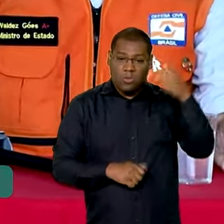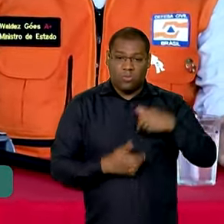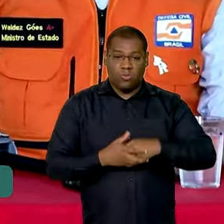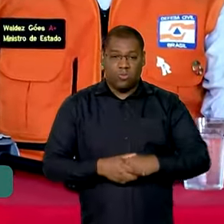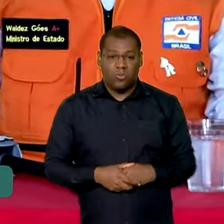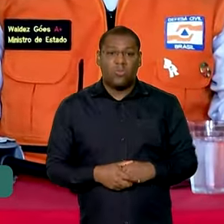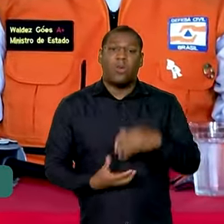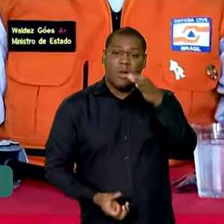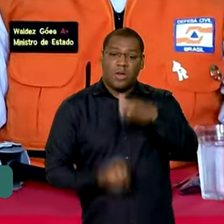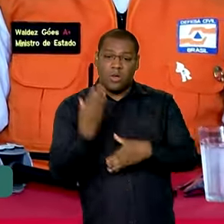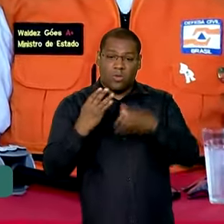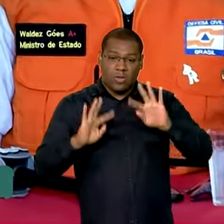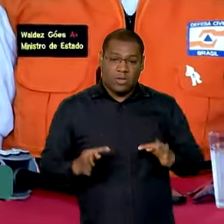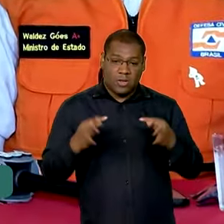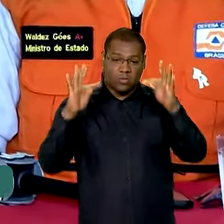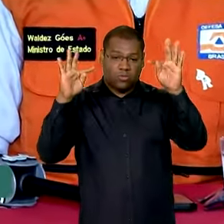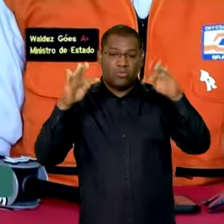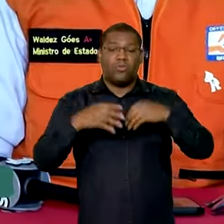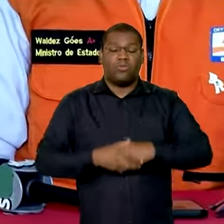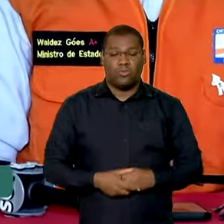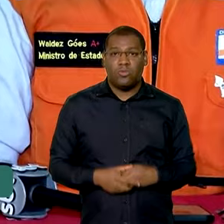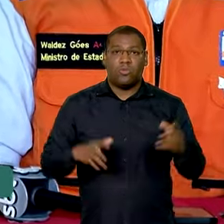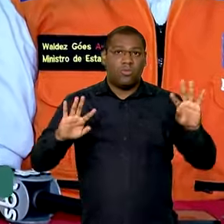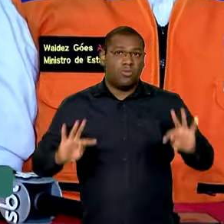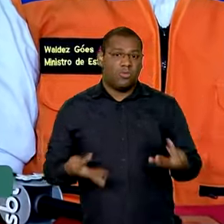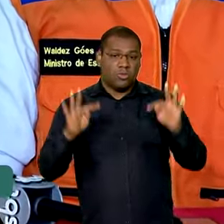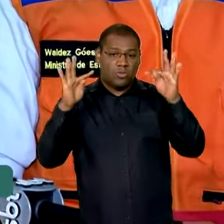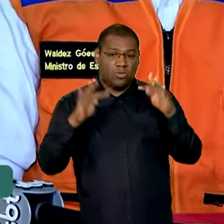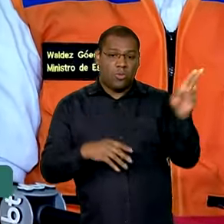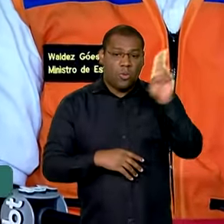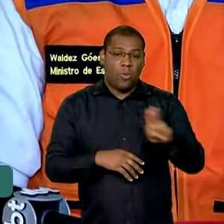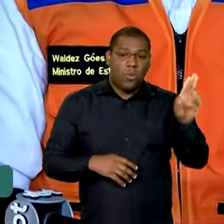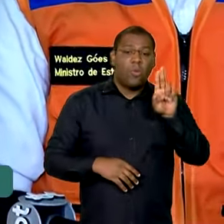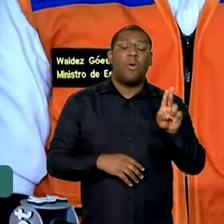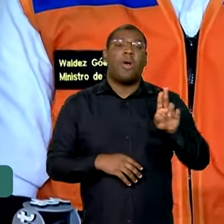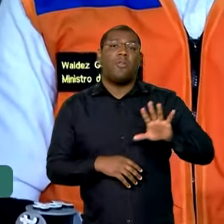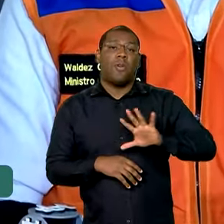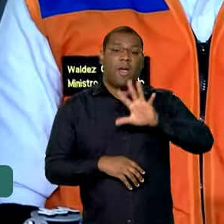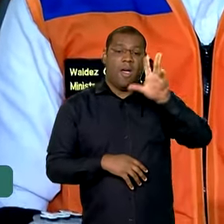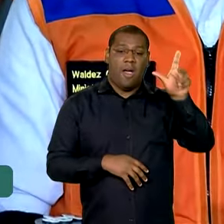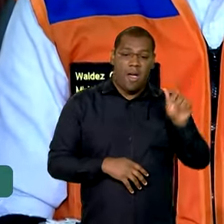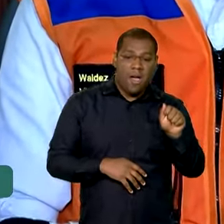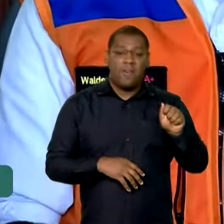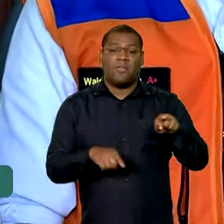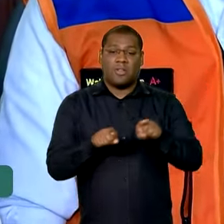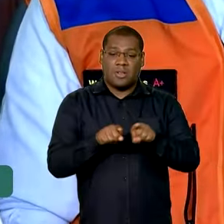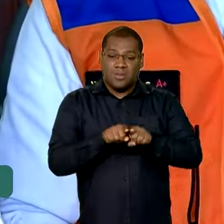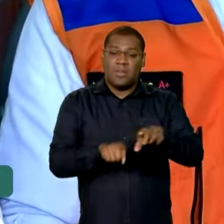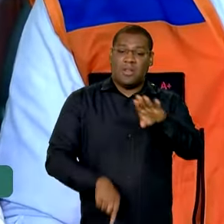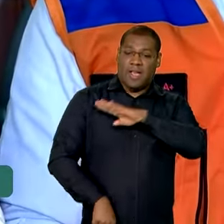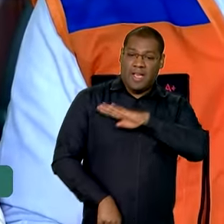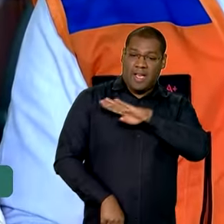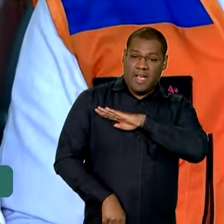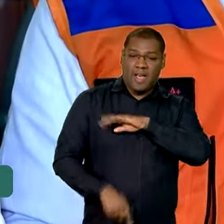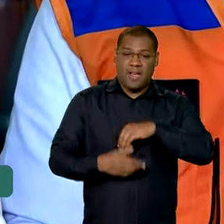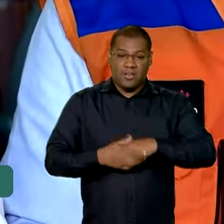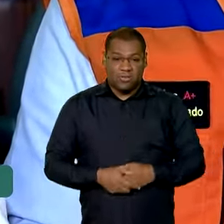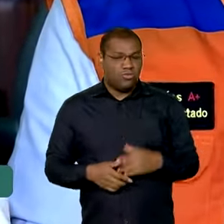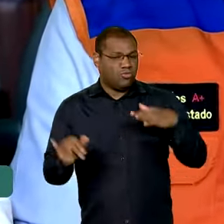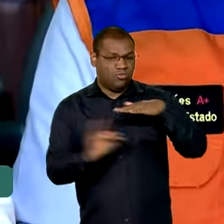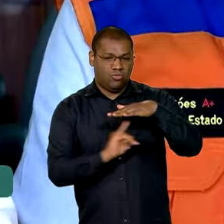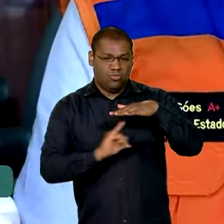desenvolveu uma tecnologia que hoje tem sido utilizada na África, está sendo utilizada em Gaza, por organismos